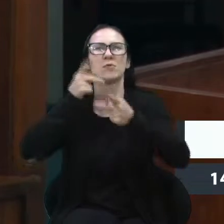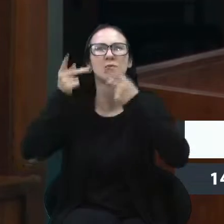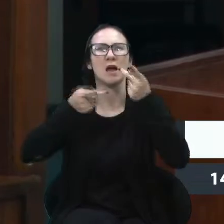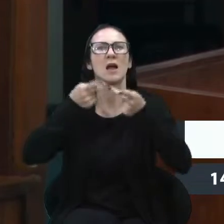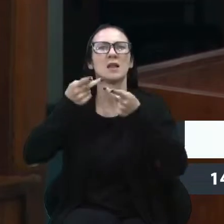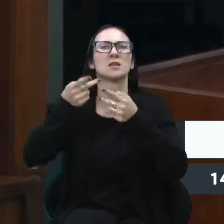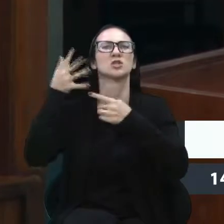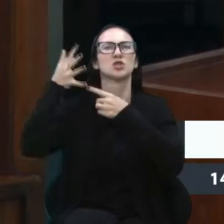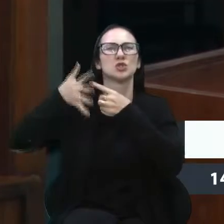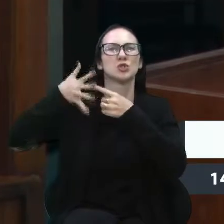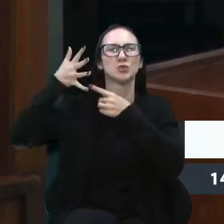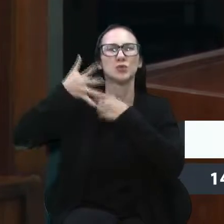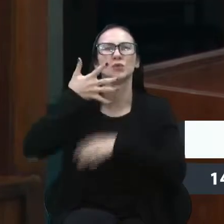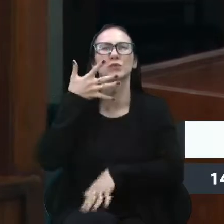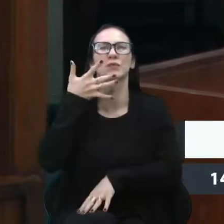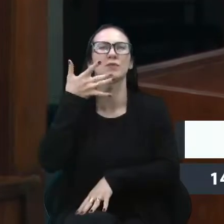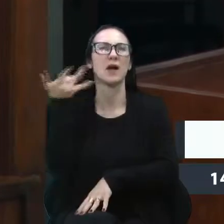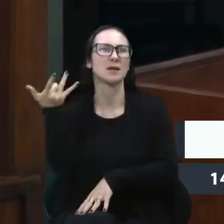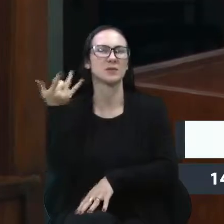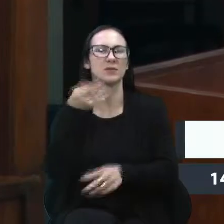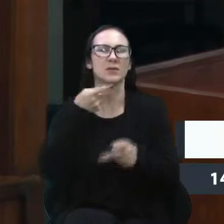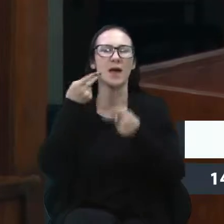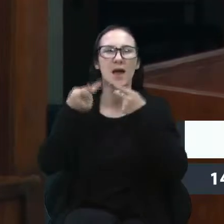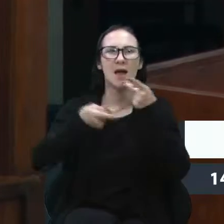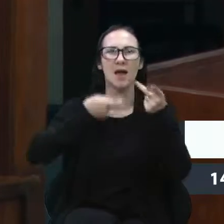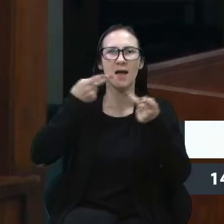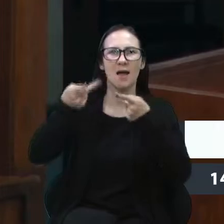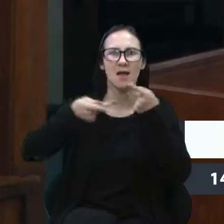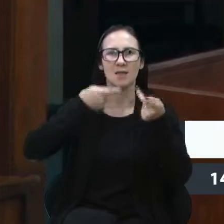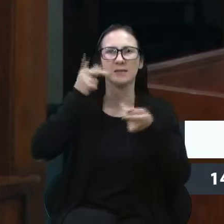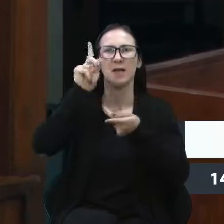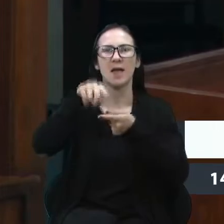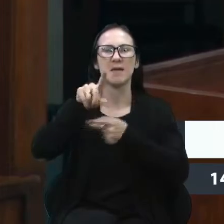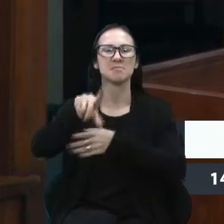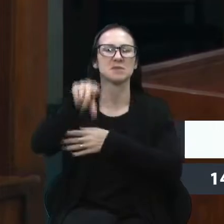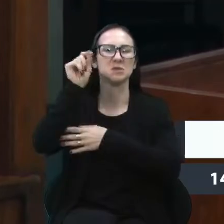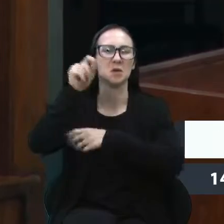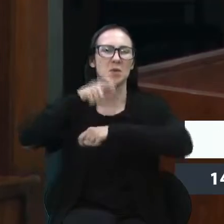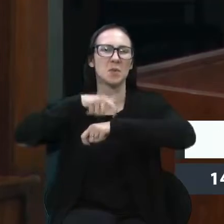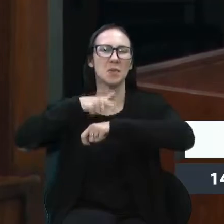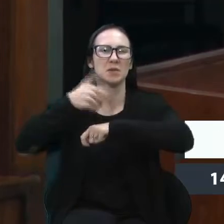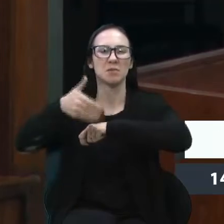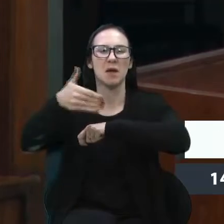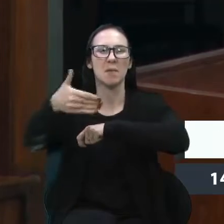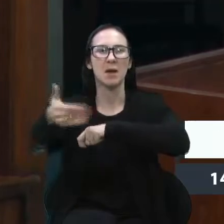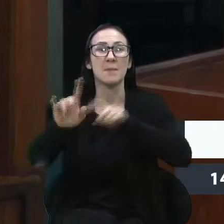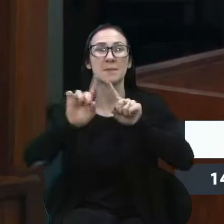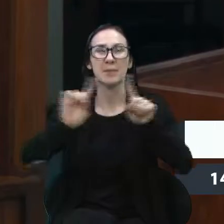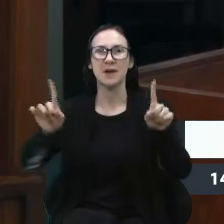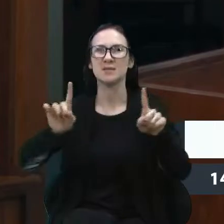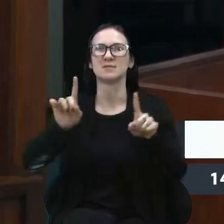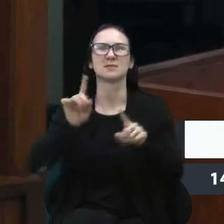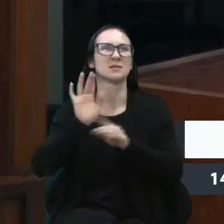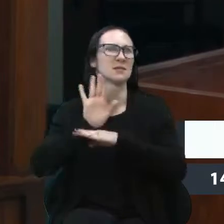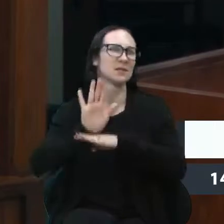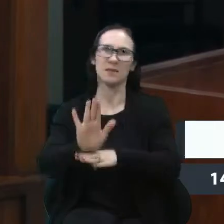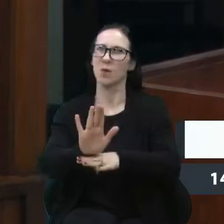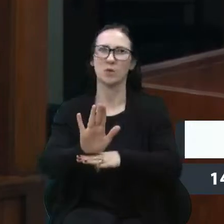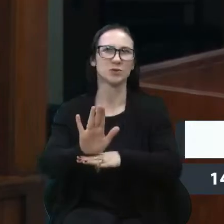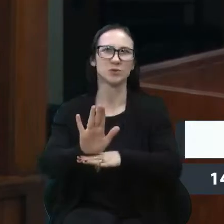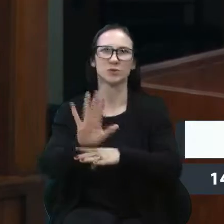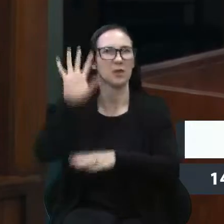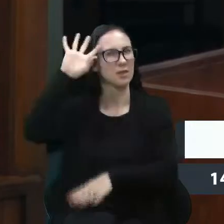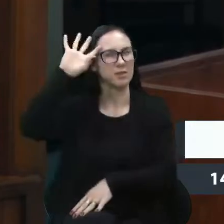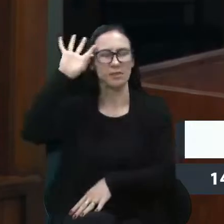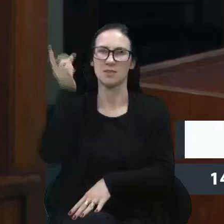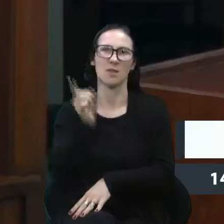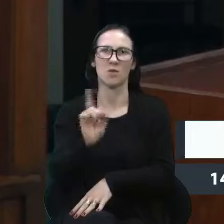como uma alternativa momentânea, mas que não serve para ajudar ou para resolver a